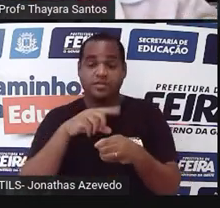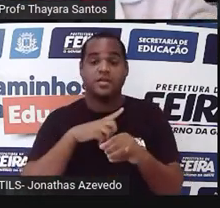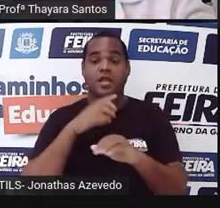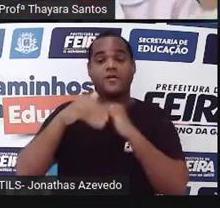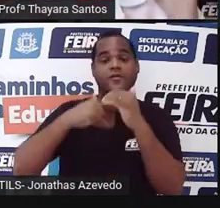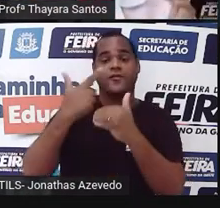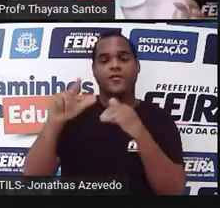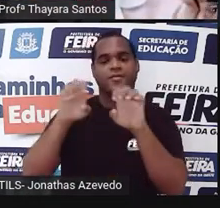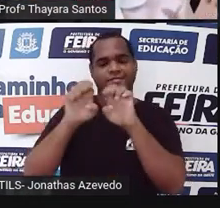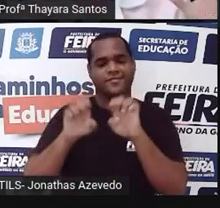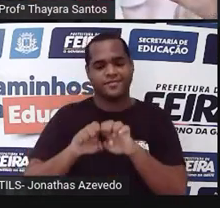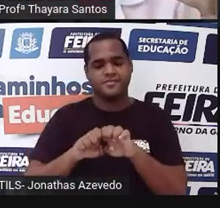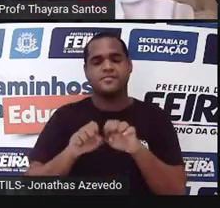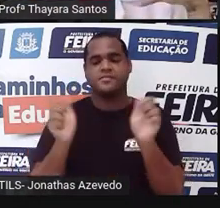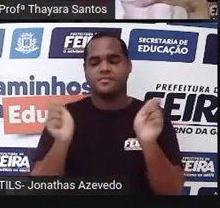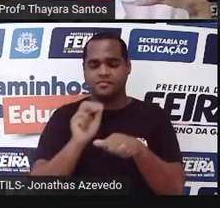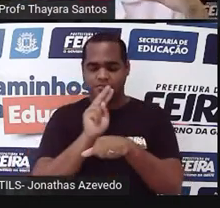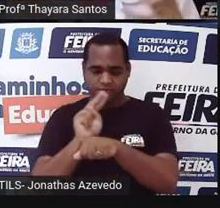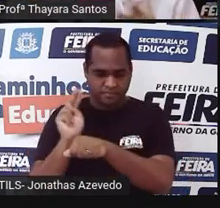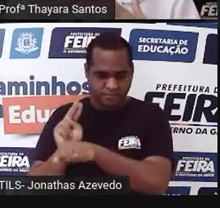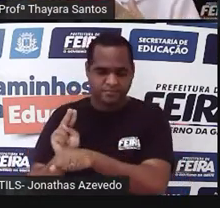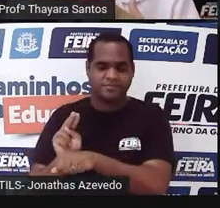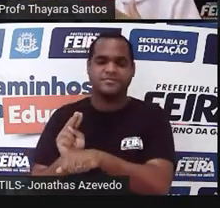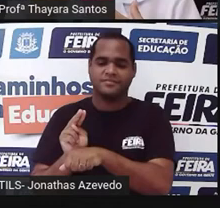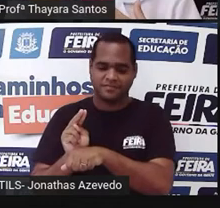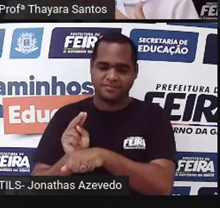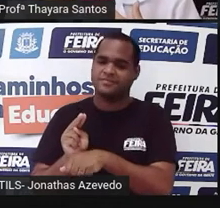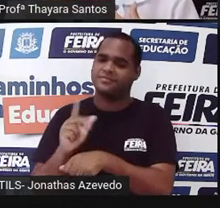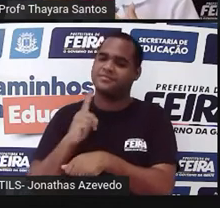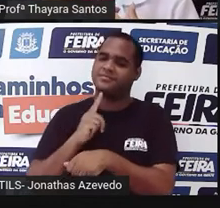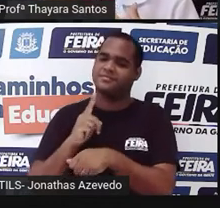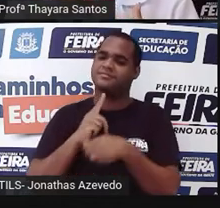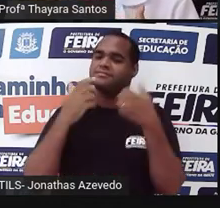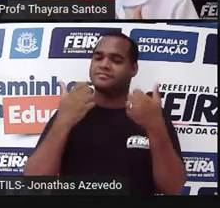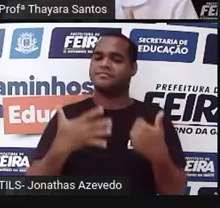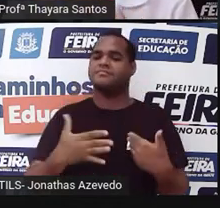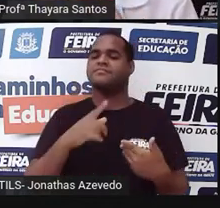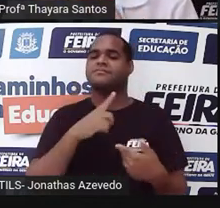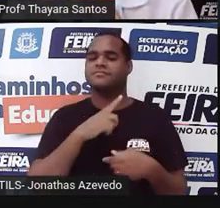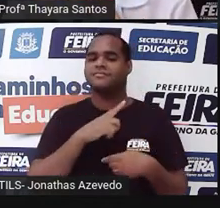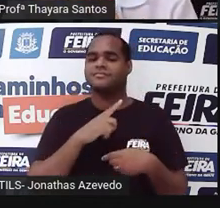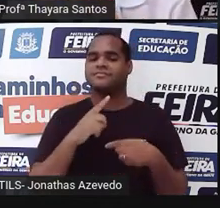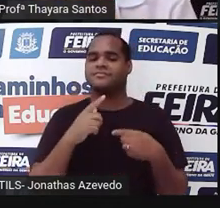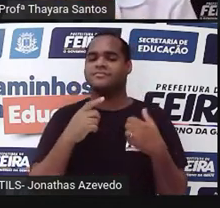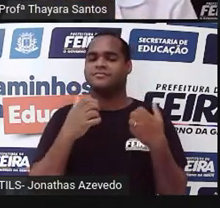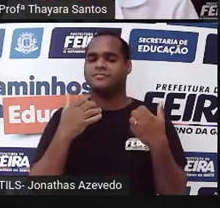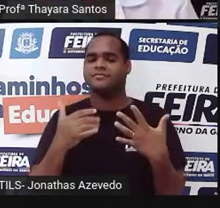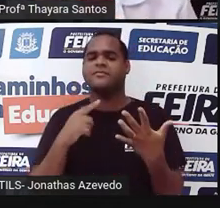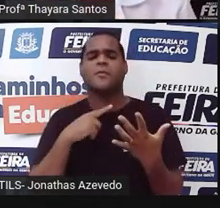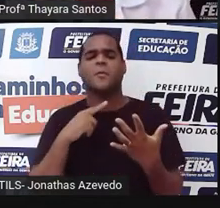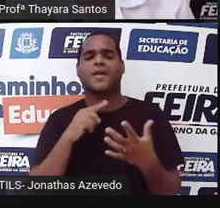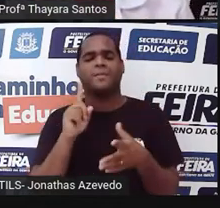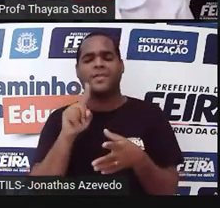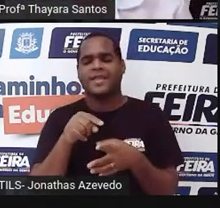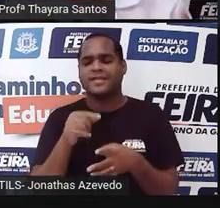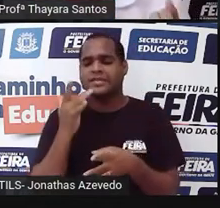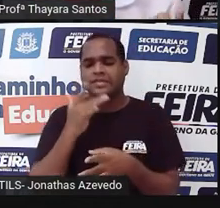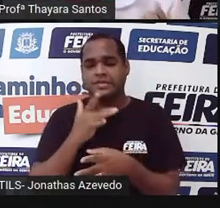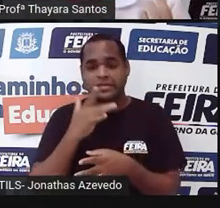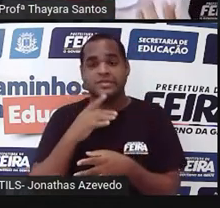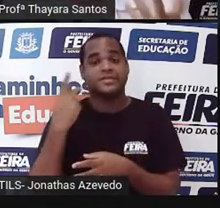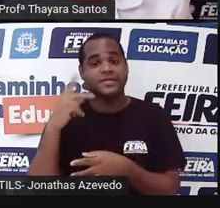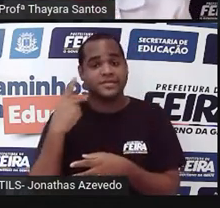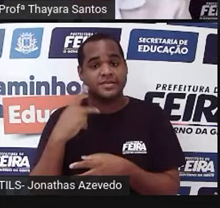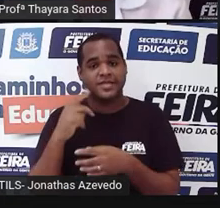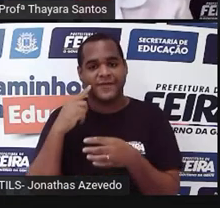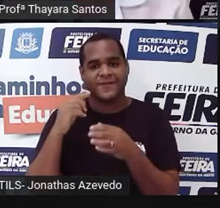outra estrutura pra proteger essa semente, que é a parte do fruto que a gente come, na parte suculenta do fruto. E isso é o que a gente chama